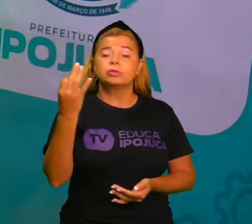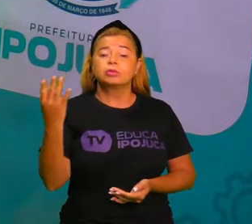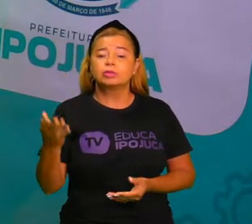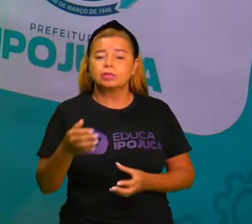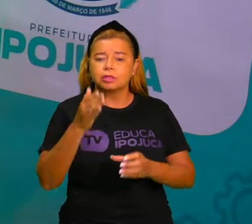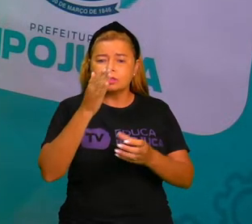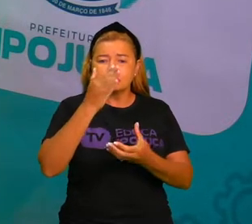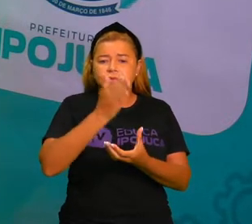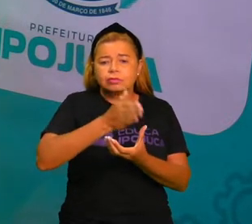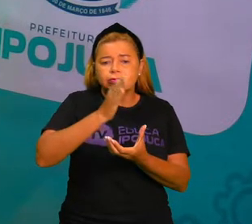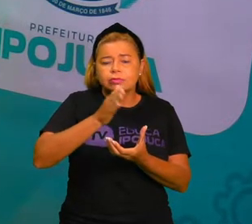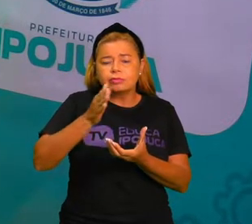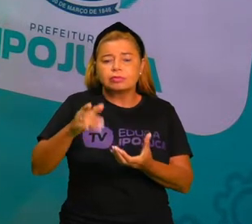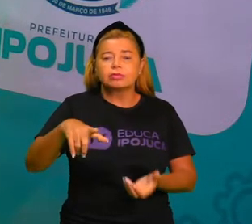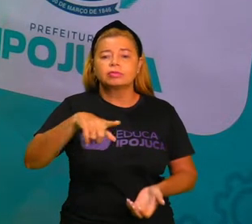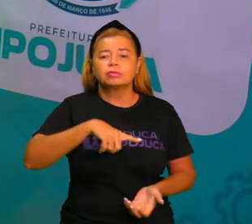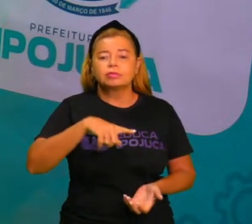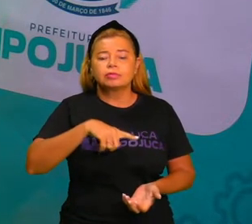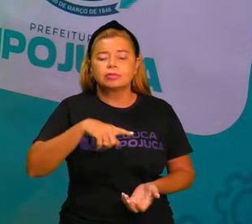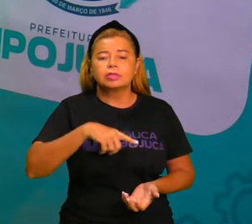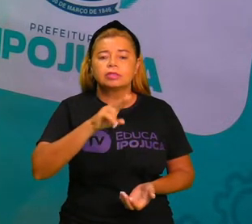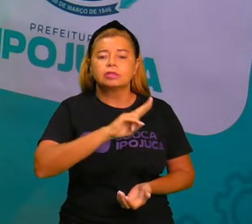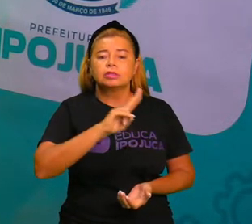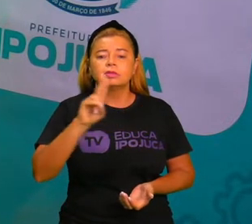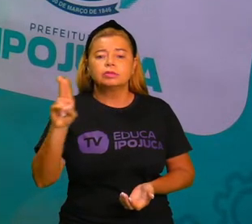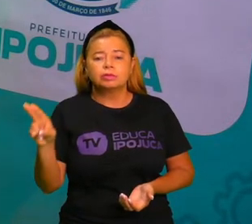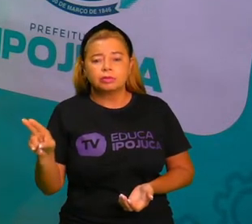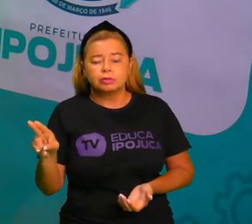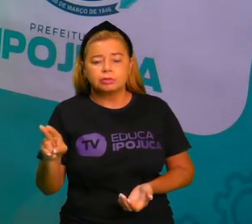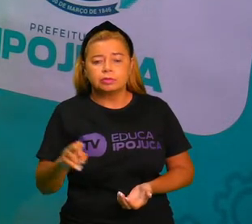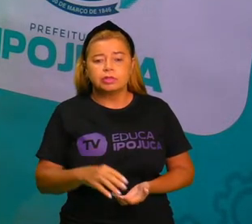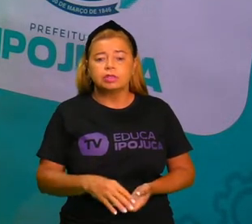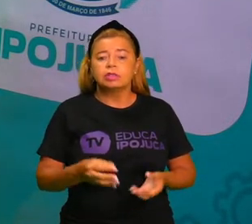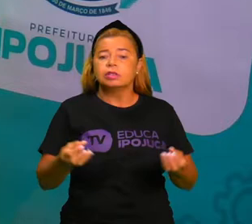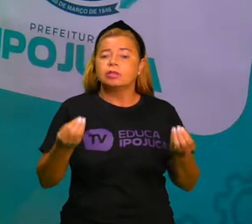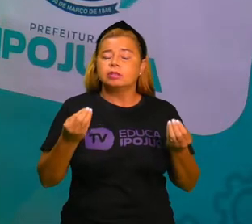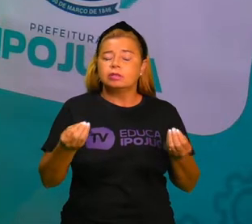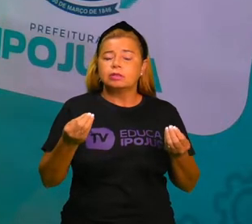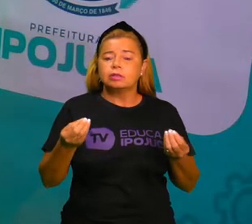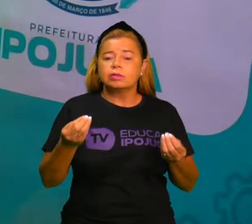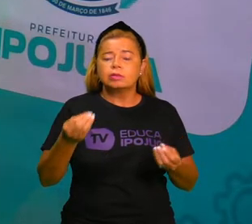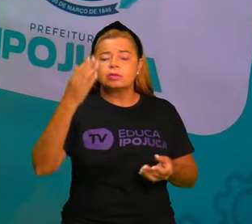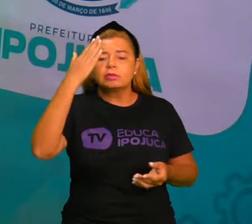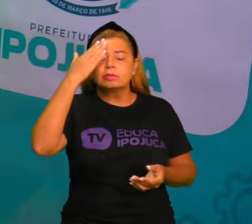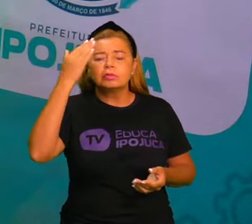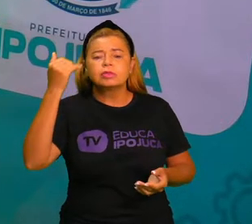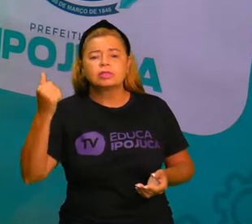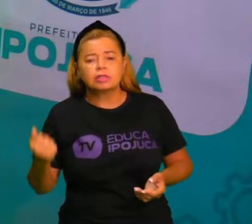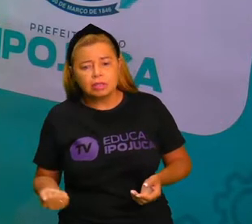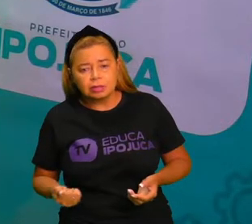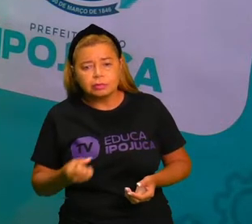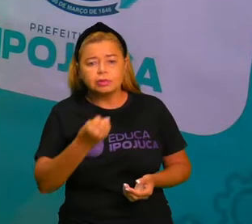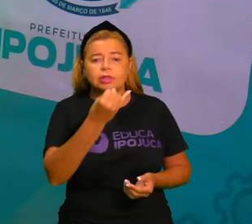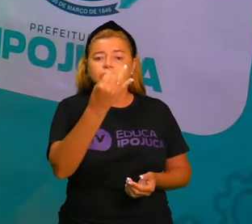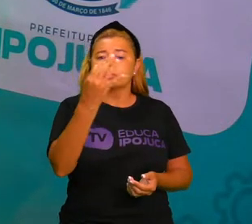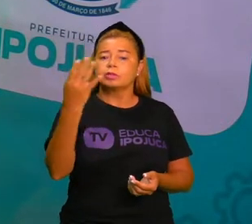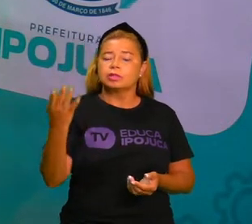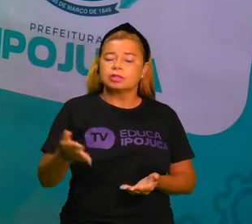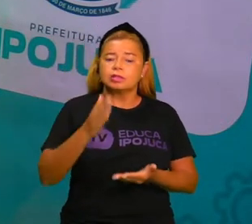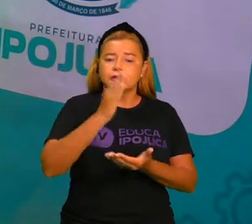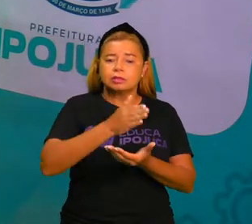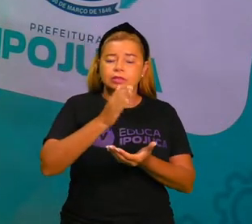Quantas sílabas tem? Como será que a gente descobre a quantidade de sílabas de uma palavrinha? Vamos descobrir juntos?